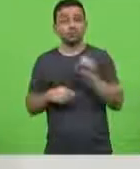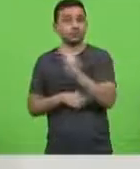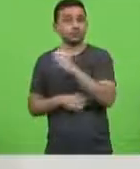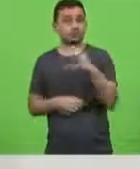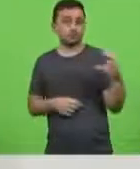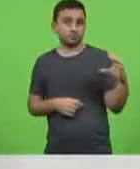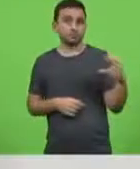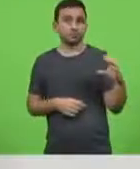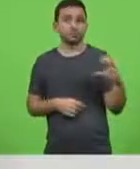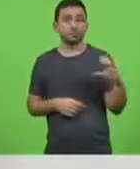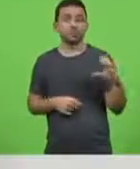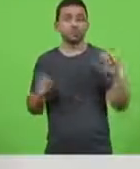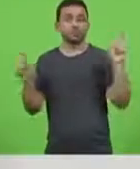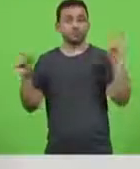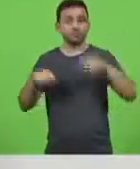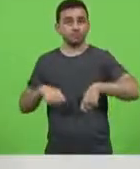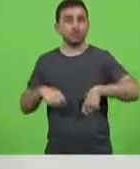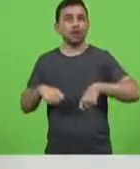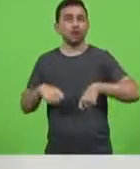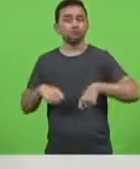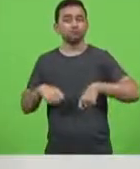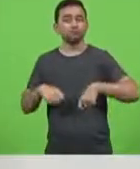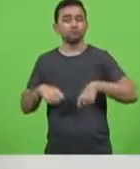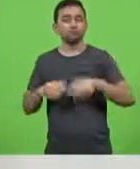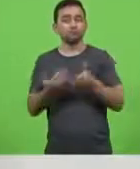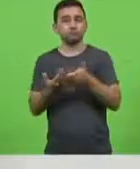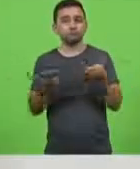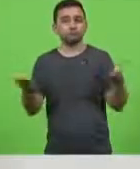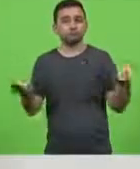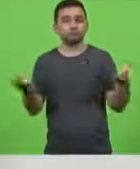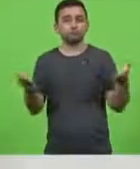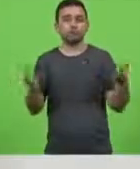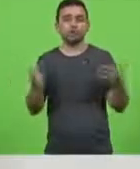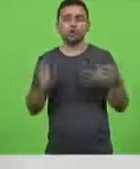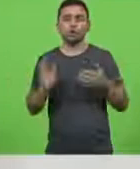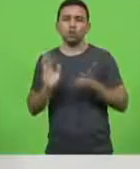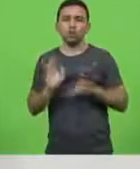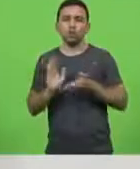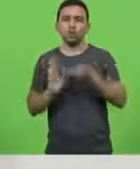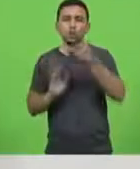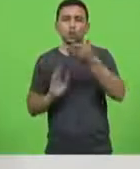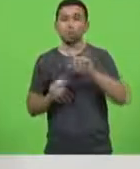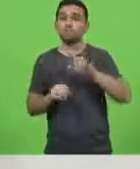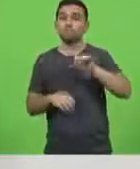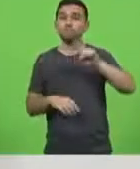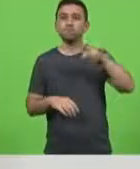ter aumentado em mais de mil leitos